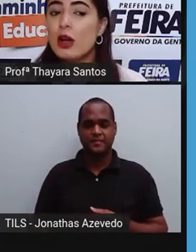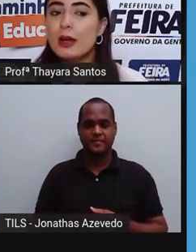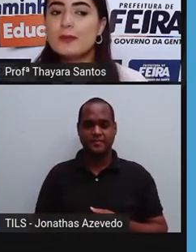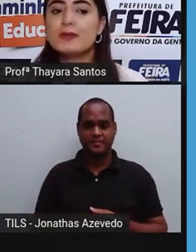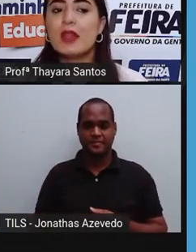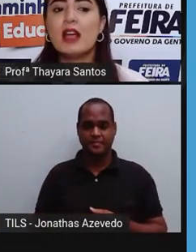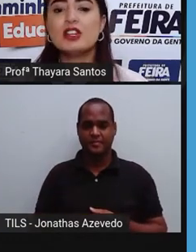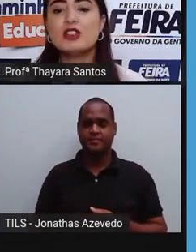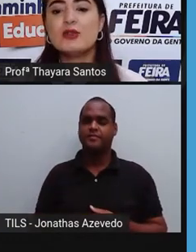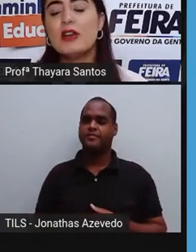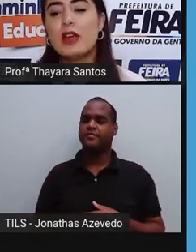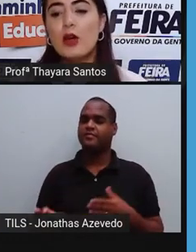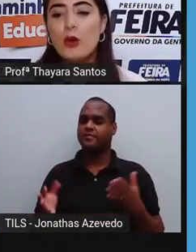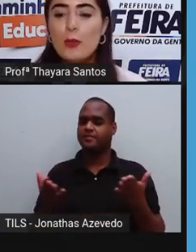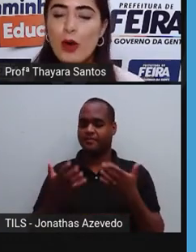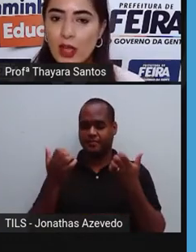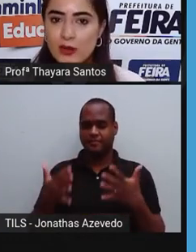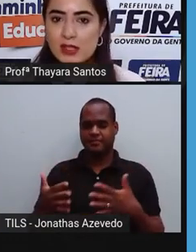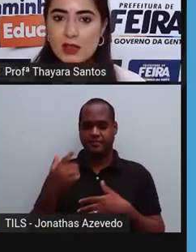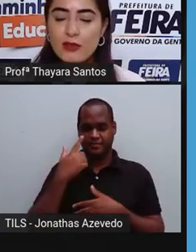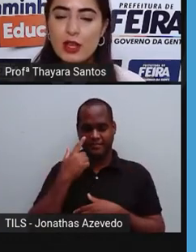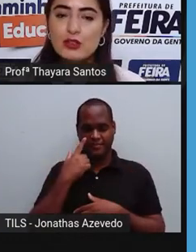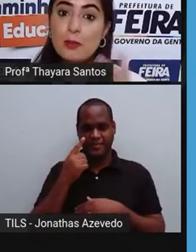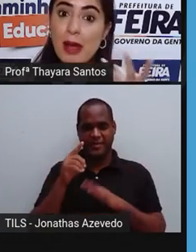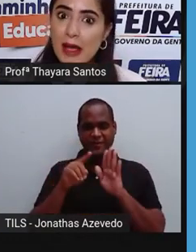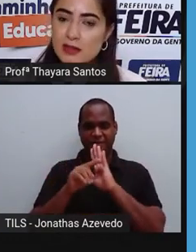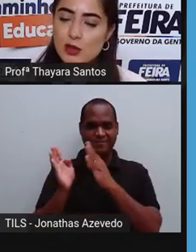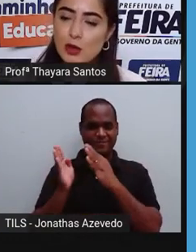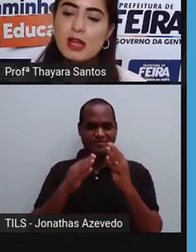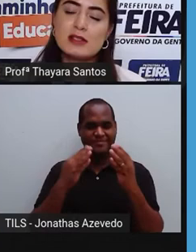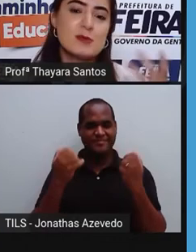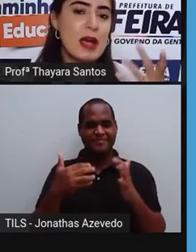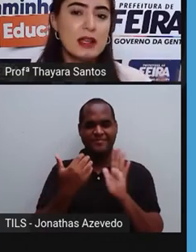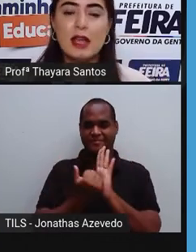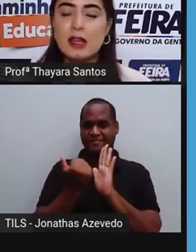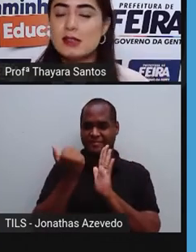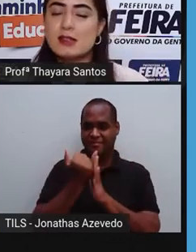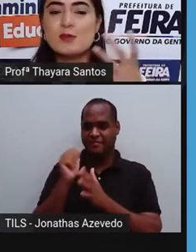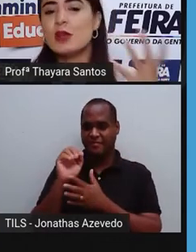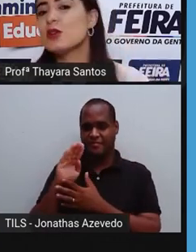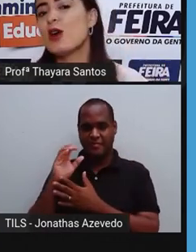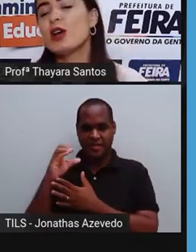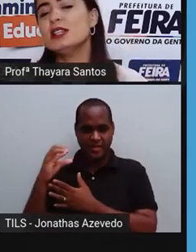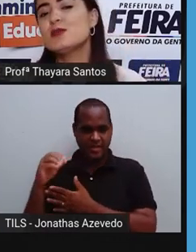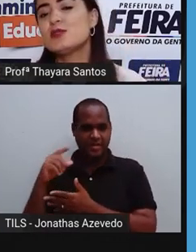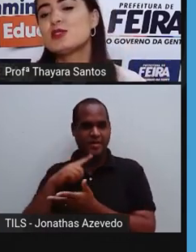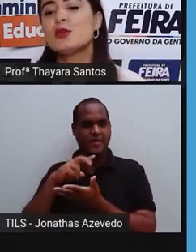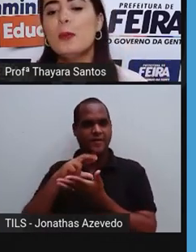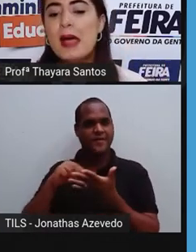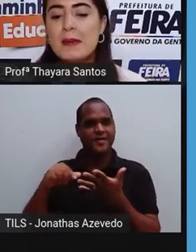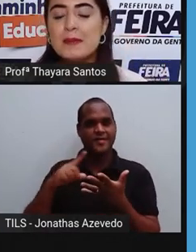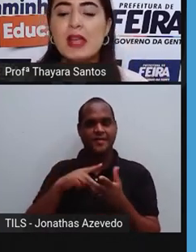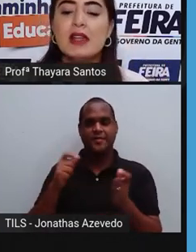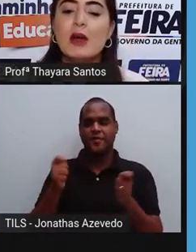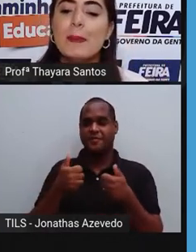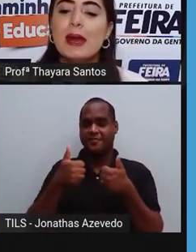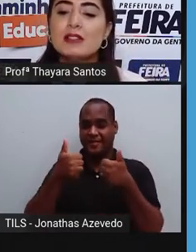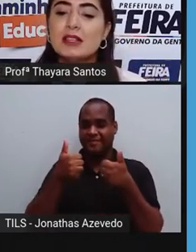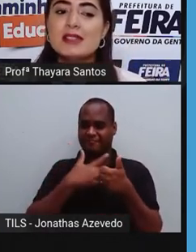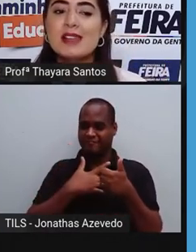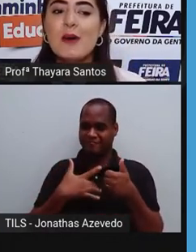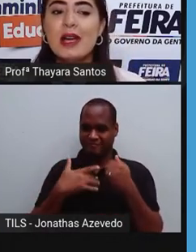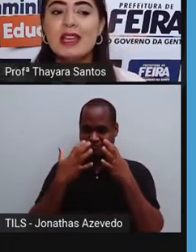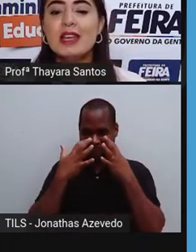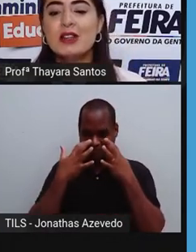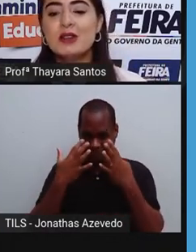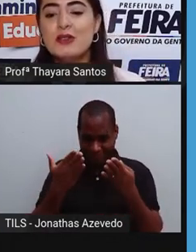Agora, a gente vai ver um pouquinho nesse vídeo, mais sobre essas bactérias, esses micro-organismos do bem. Então, presta